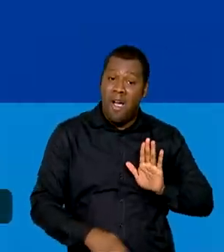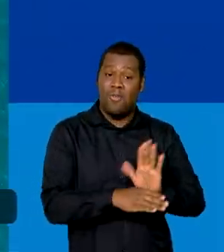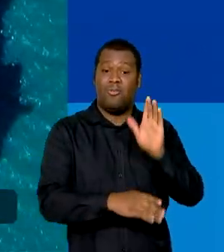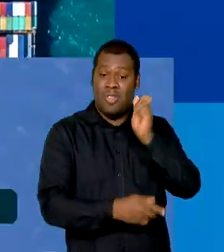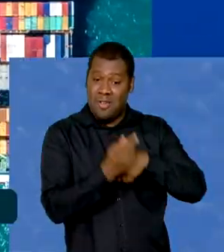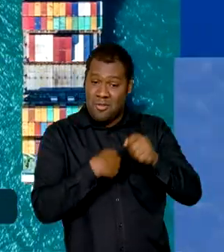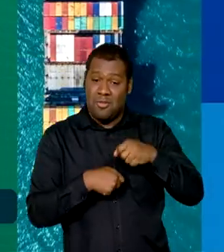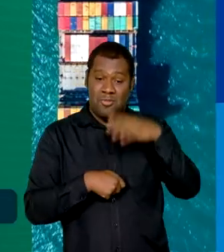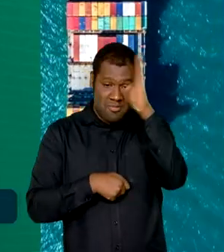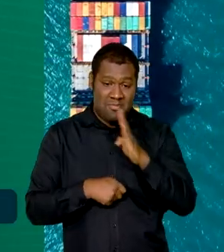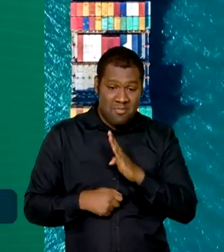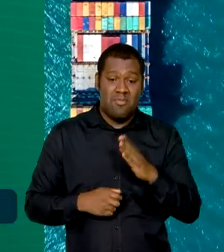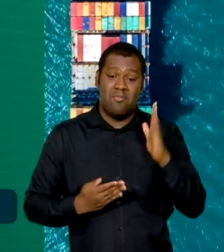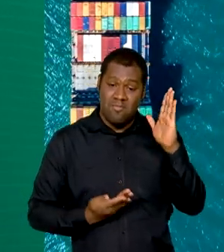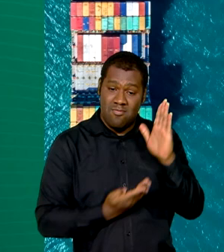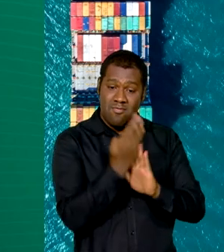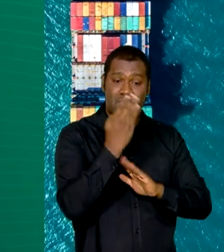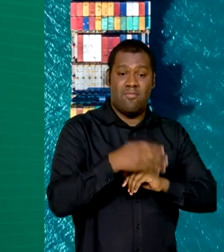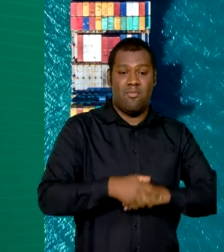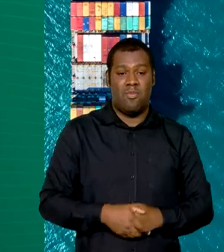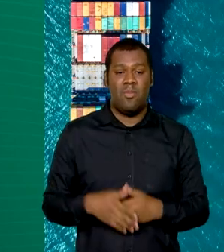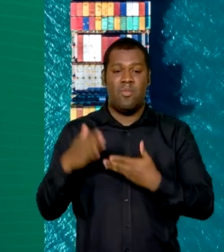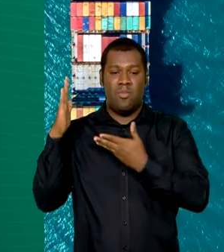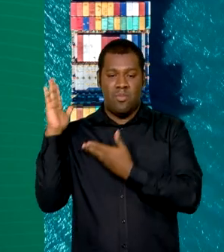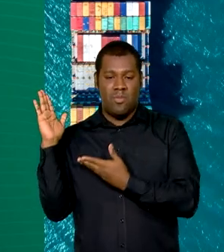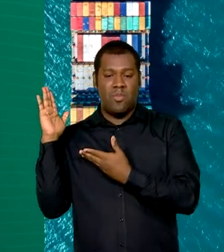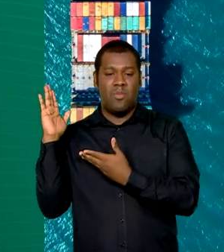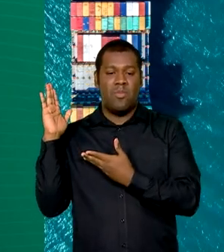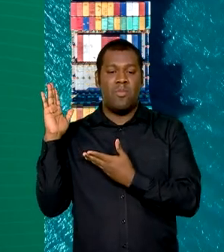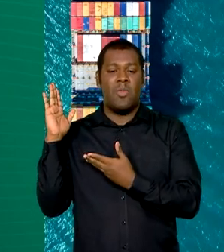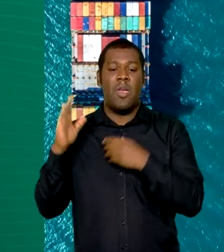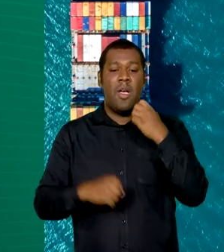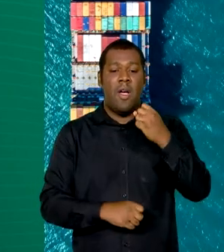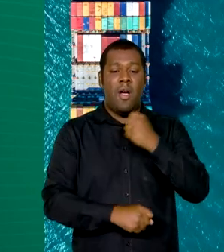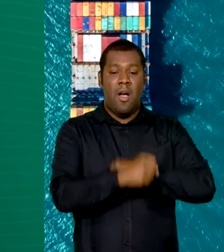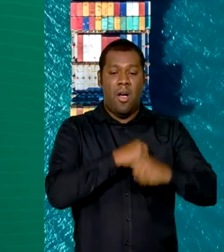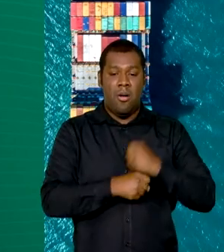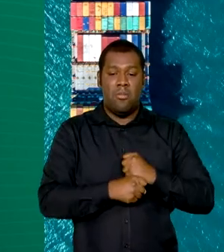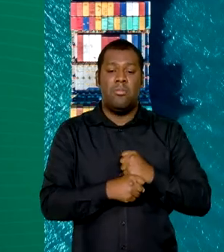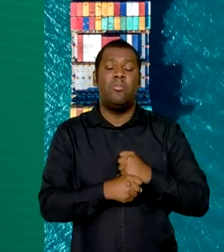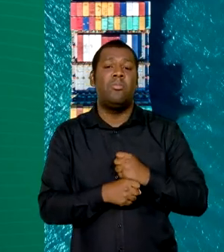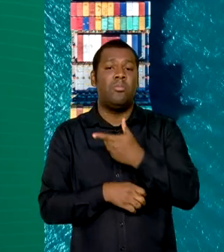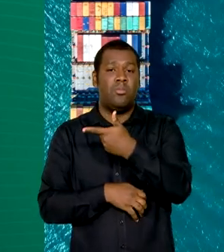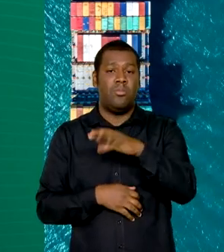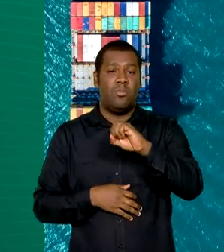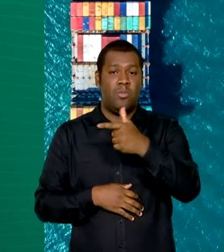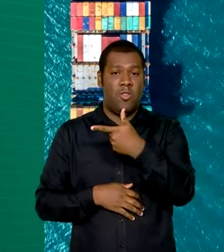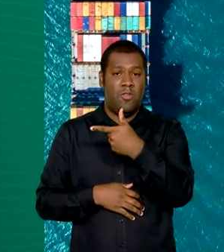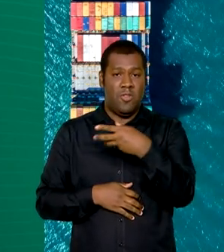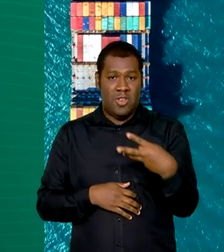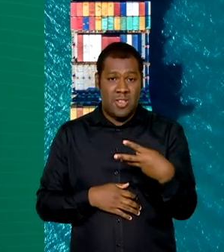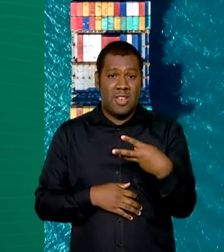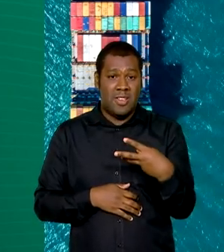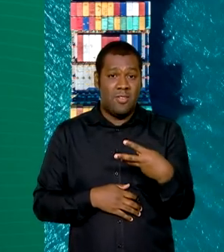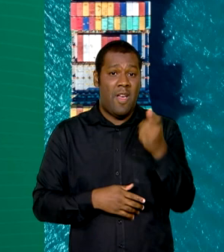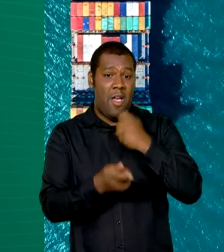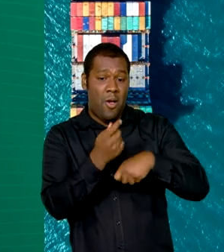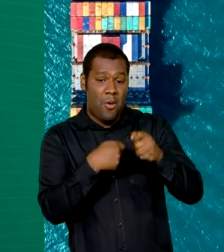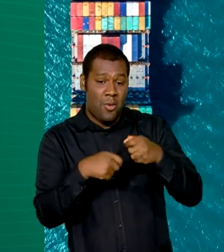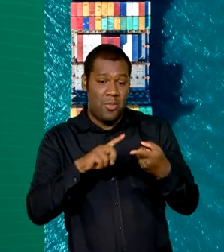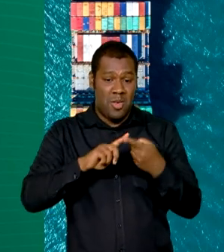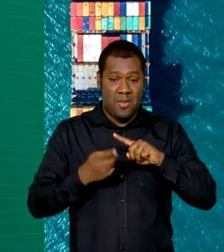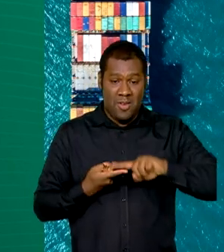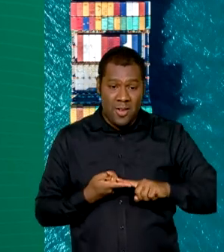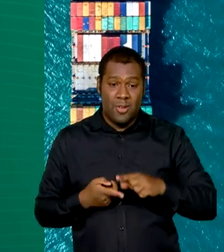A Costa Rica, por exemplo, importou do Brasil em 2023 mais de 270 milhões de dólares em